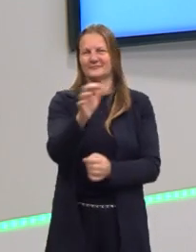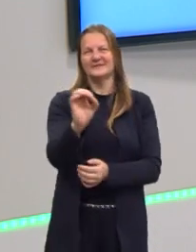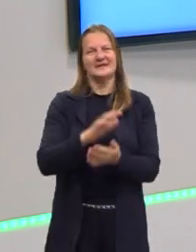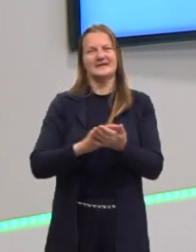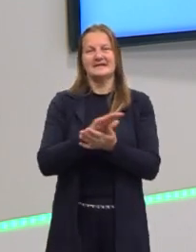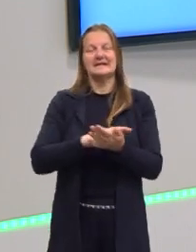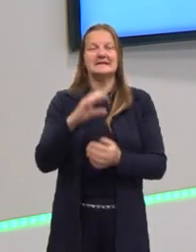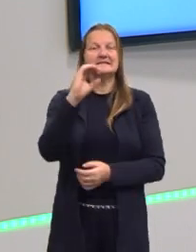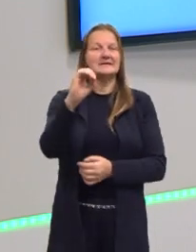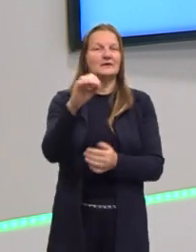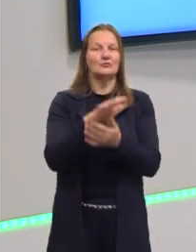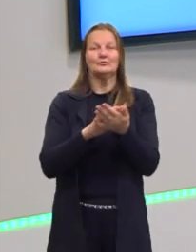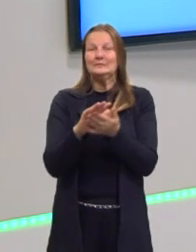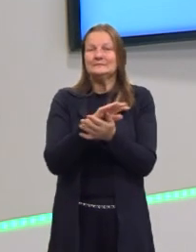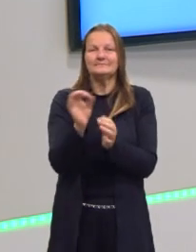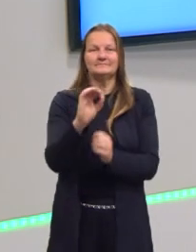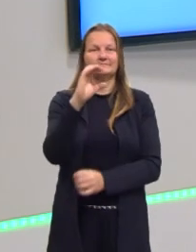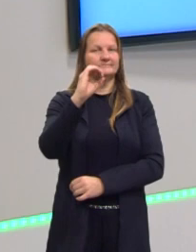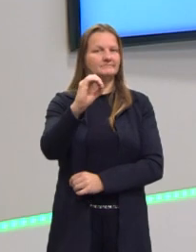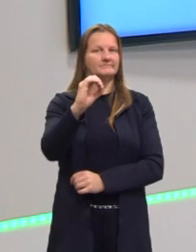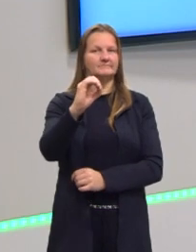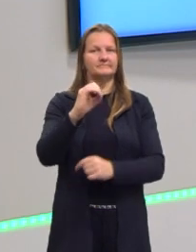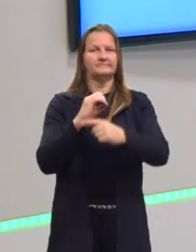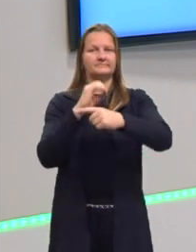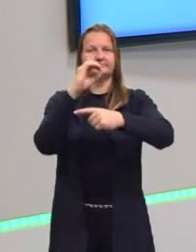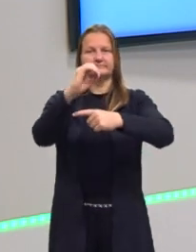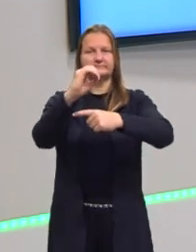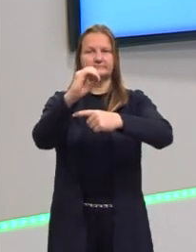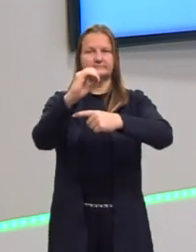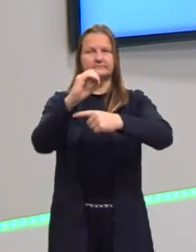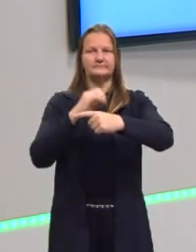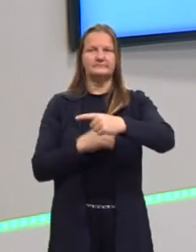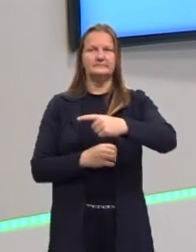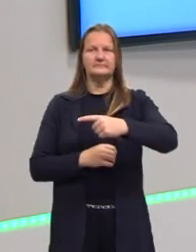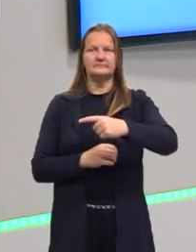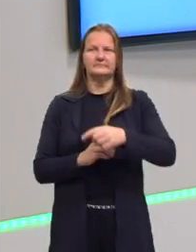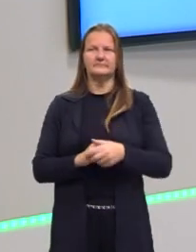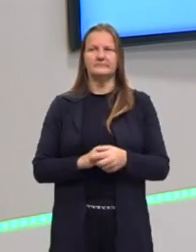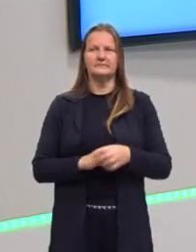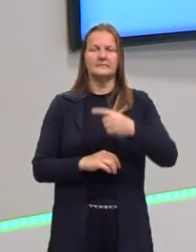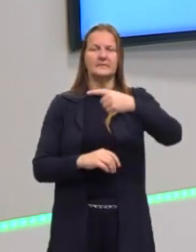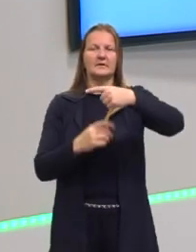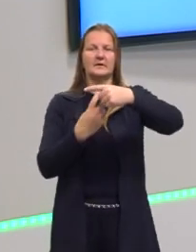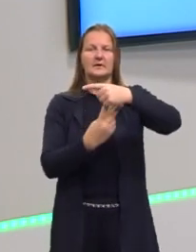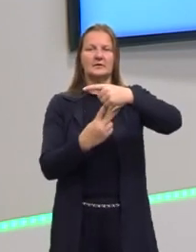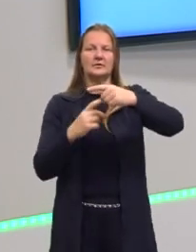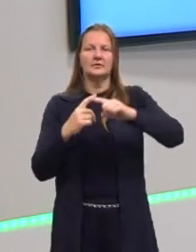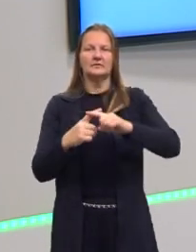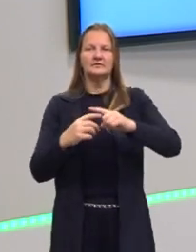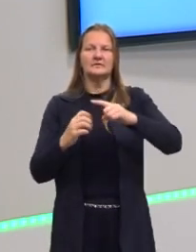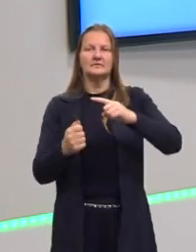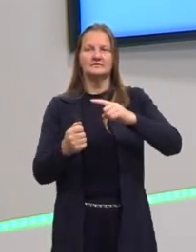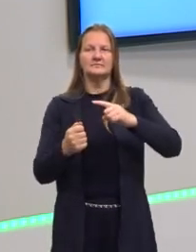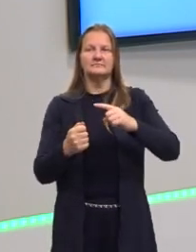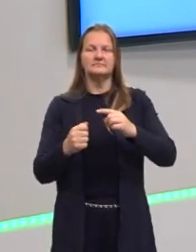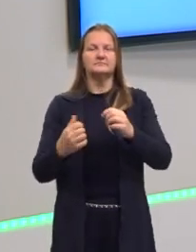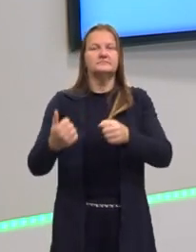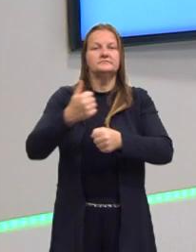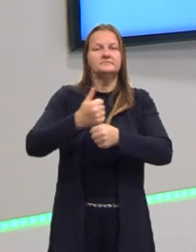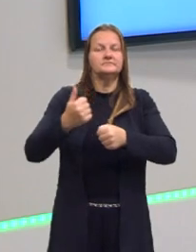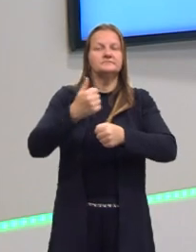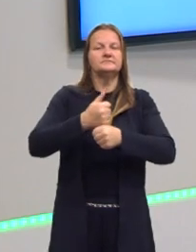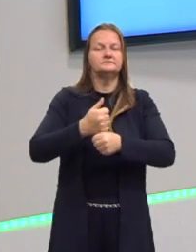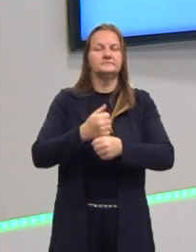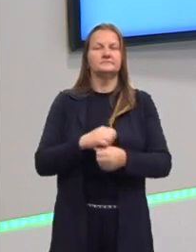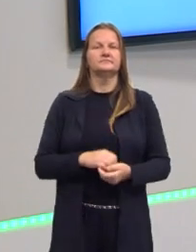sinal algum. Então, aqui ficaria, né? Zero. 2 vezes A, nós vamos substituir o A por